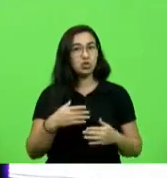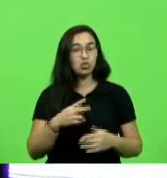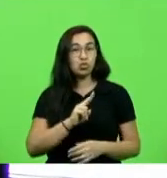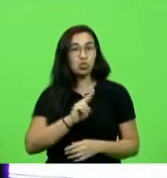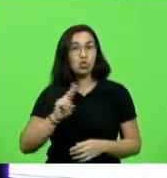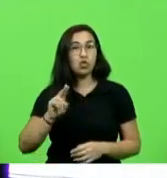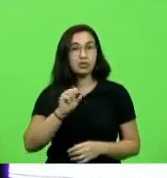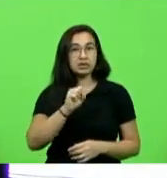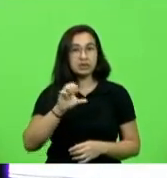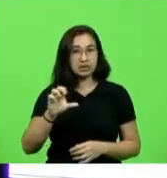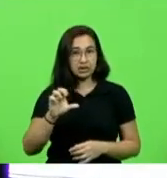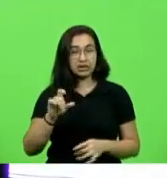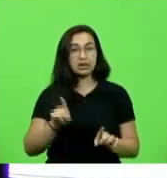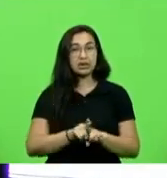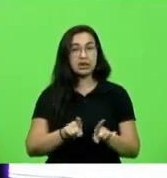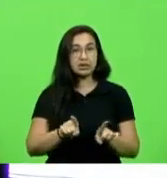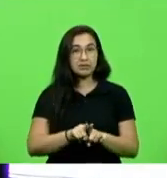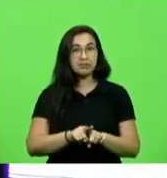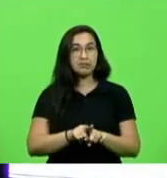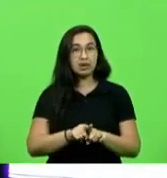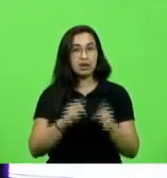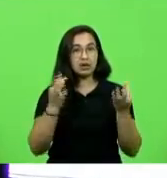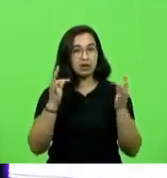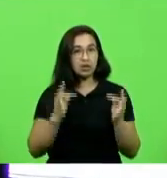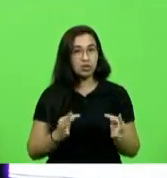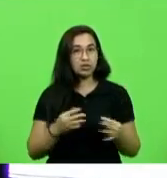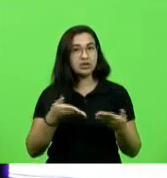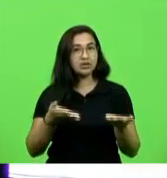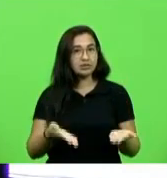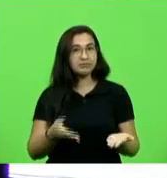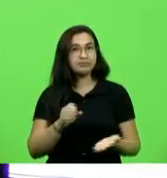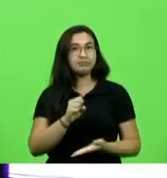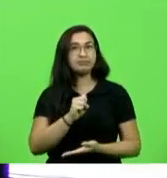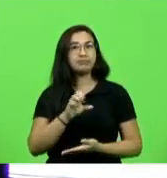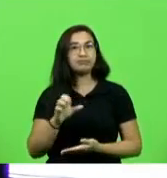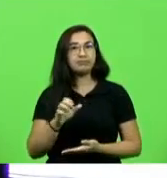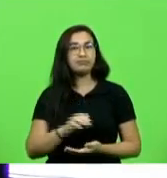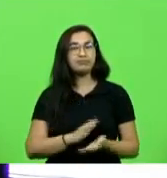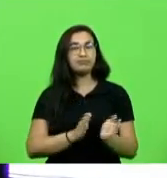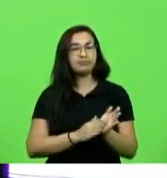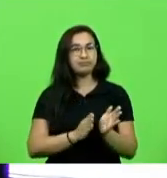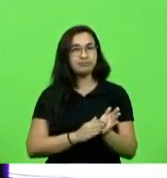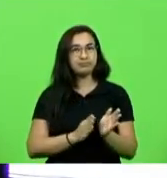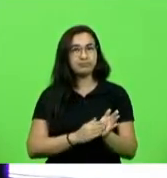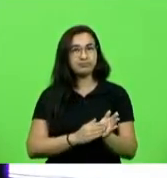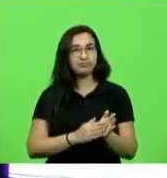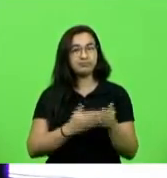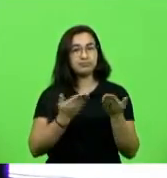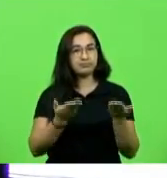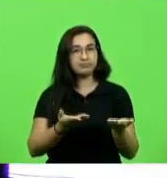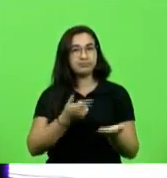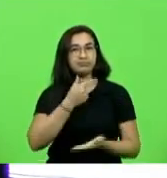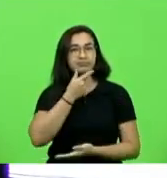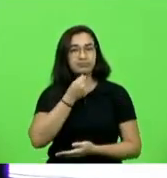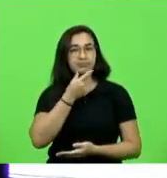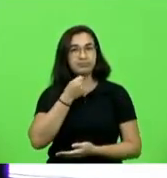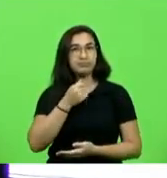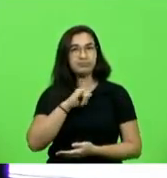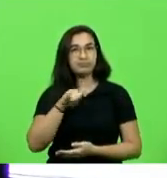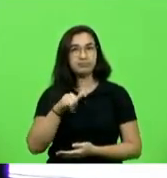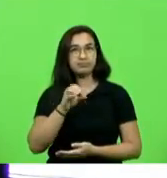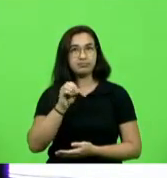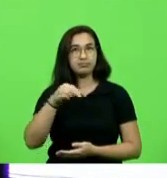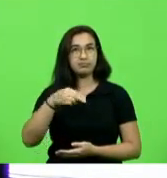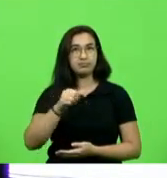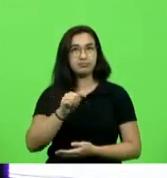tecnologia e a inovação catarinense para os Estados Unidos parabéns também ao jovem blumenauense Jonathan